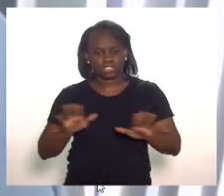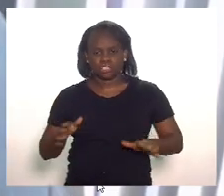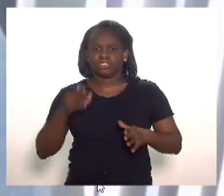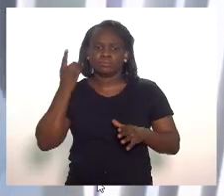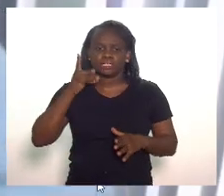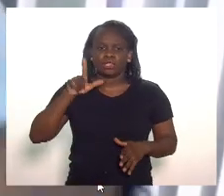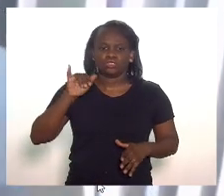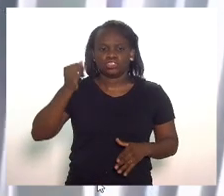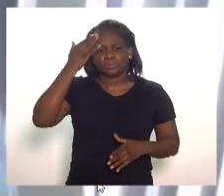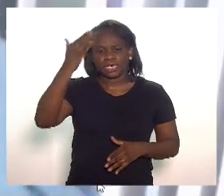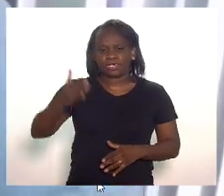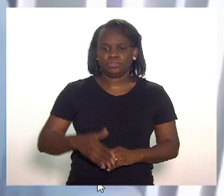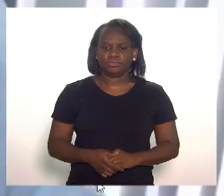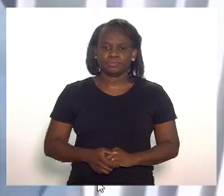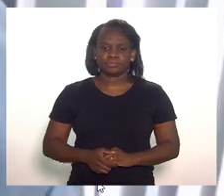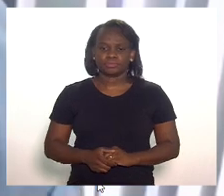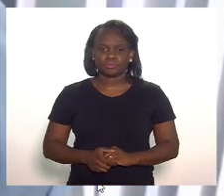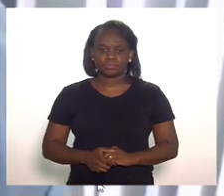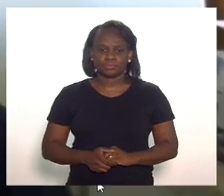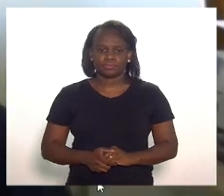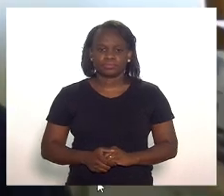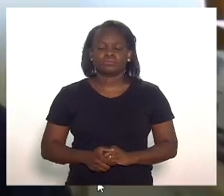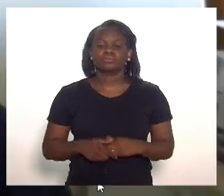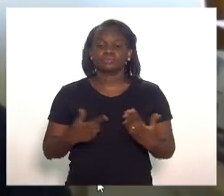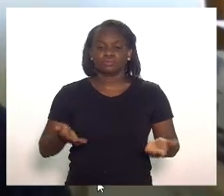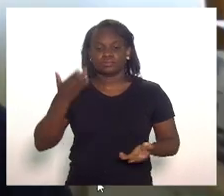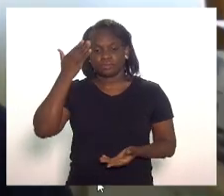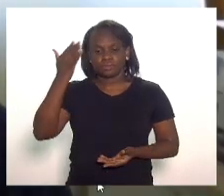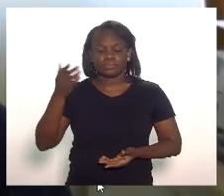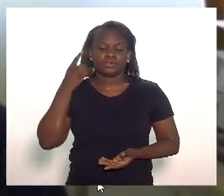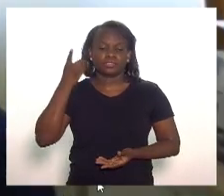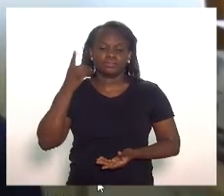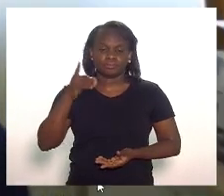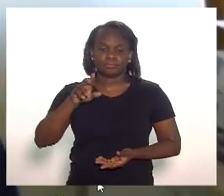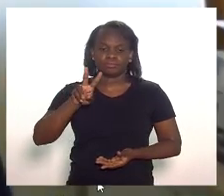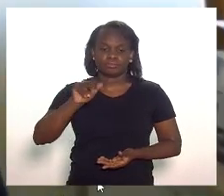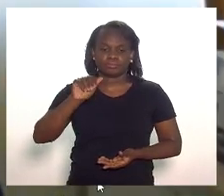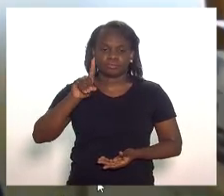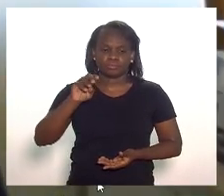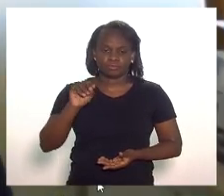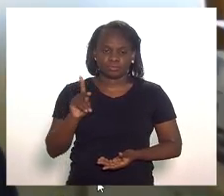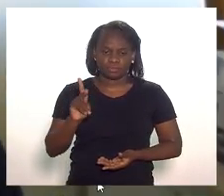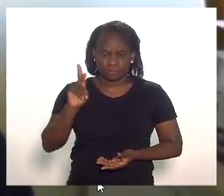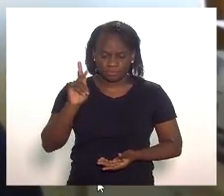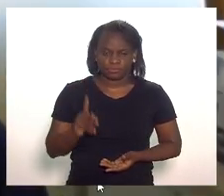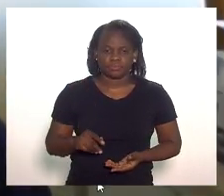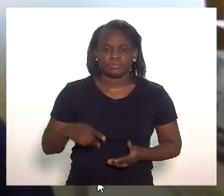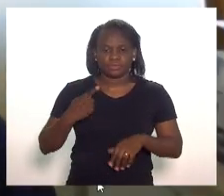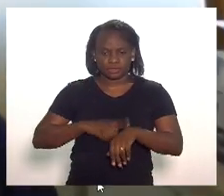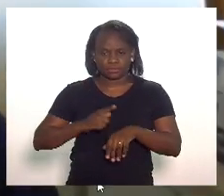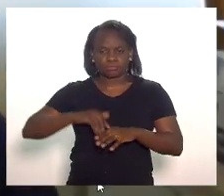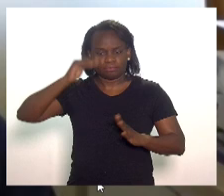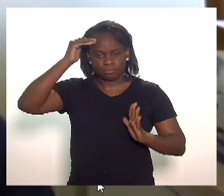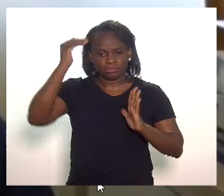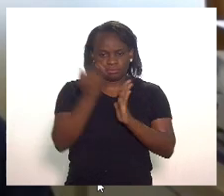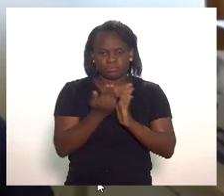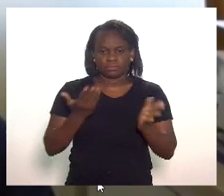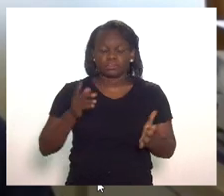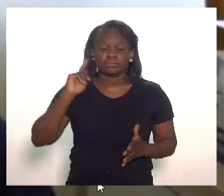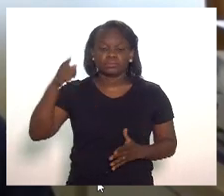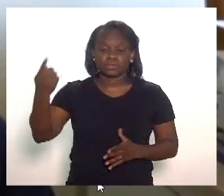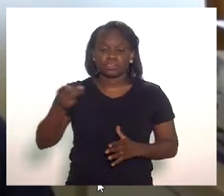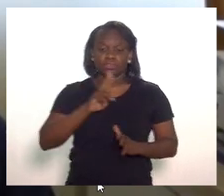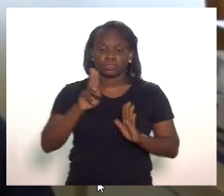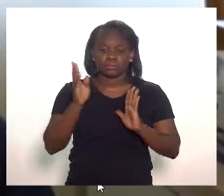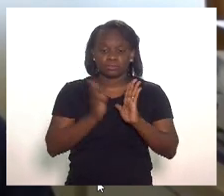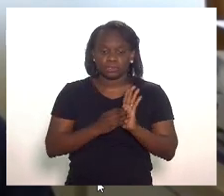Luiz Paulo obrigado muito obrigado deputado Valdeck por cumprir o seu tempo próximo orador